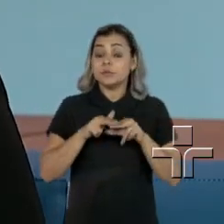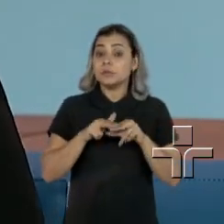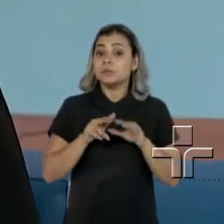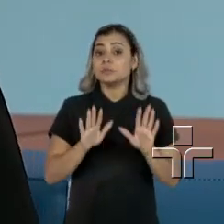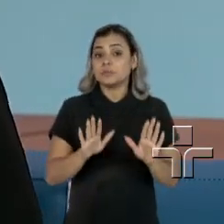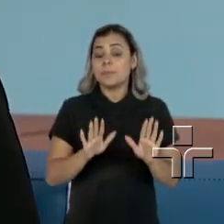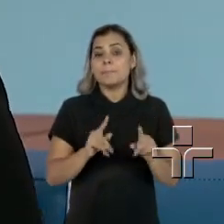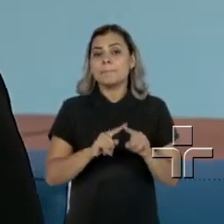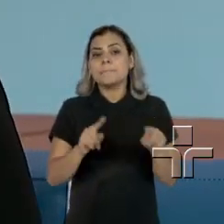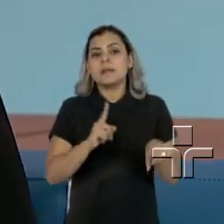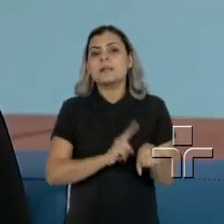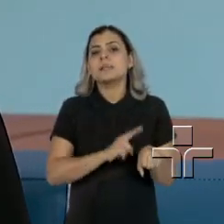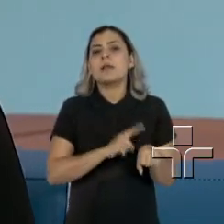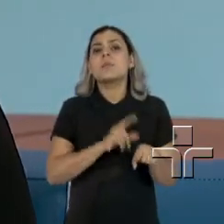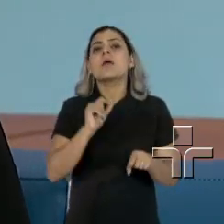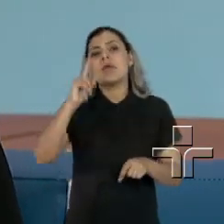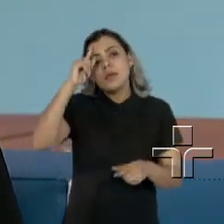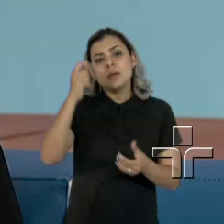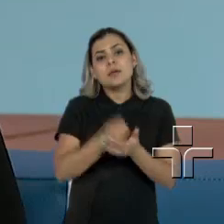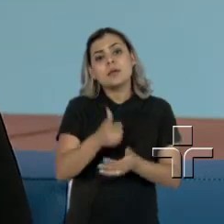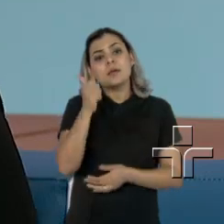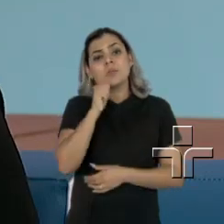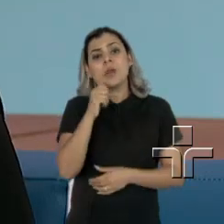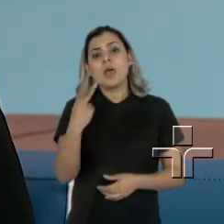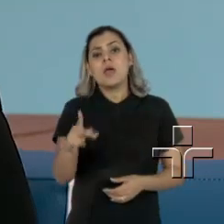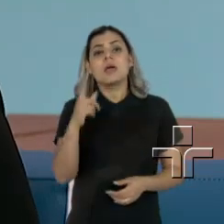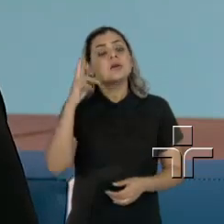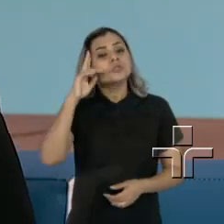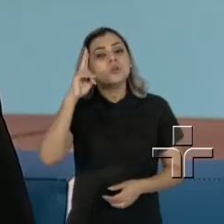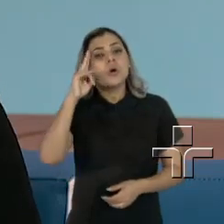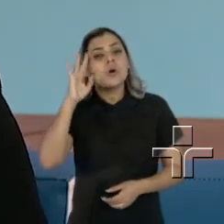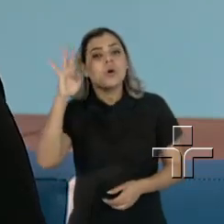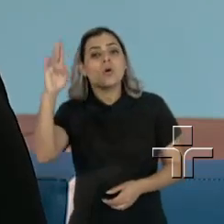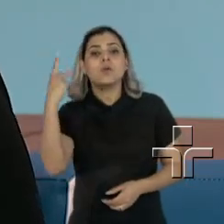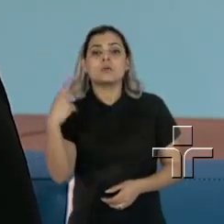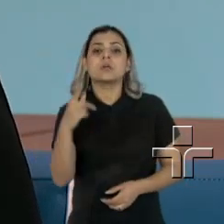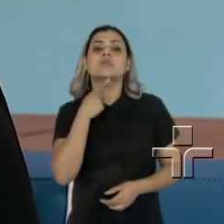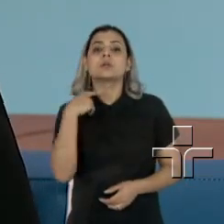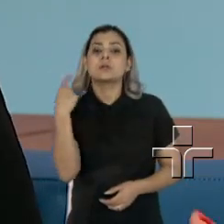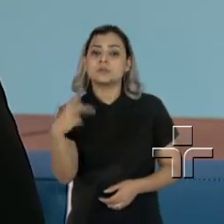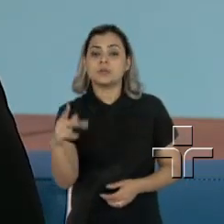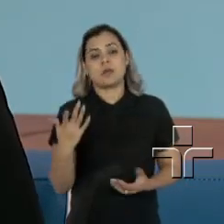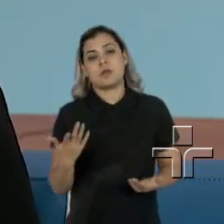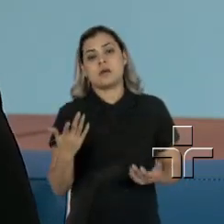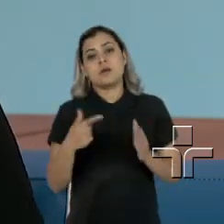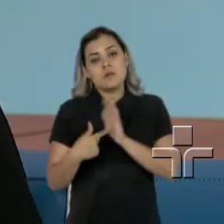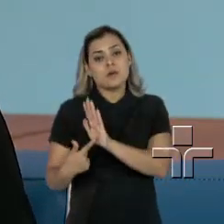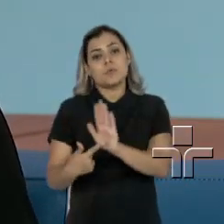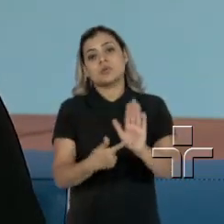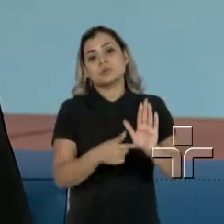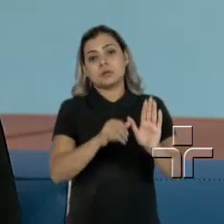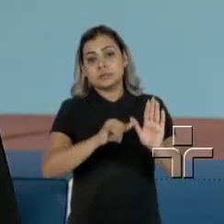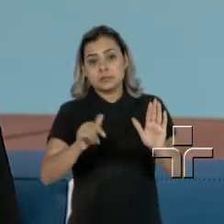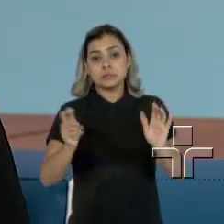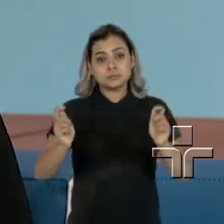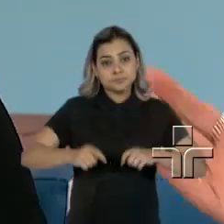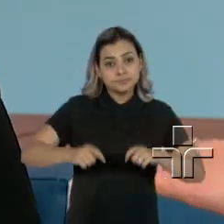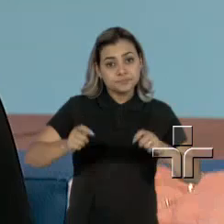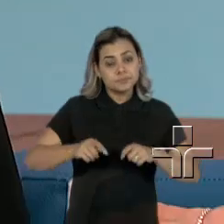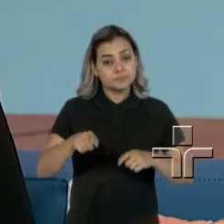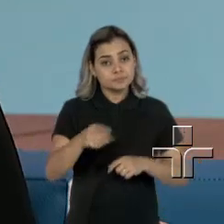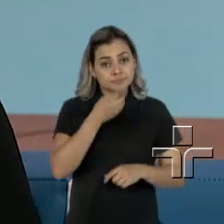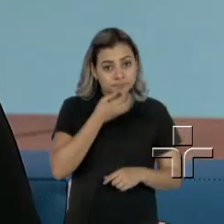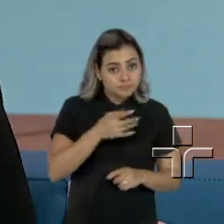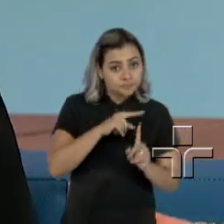Mas o tempo, quem vai decidir é essa mulher, é o sonho, é o desejo, é o querer dela que vai pontuar para a gente se ela vai mesmo ou não